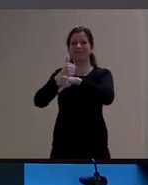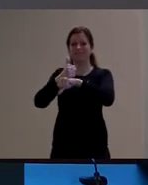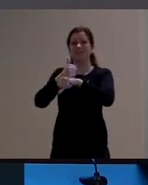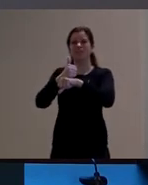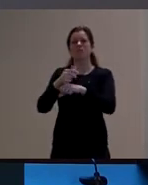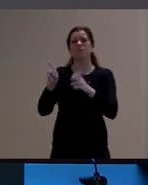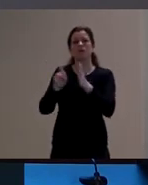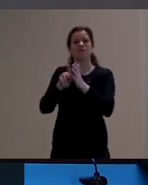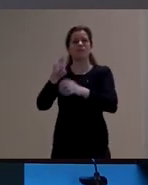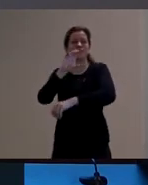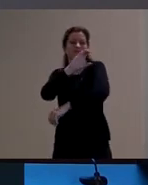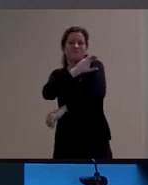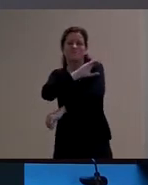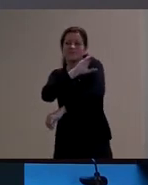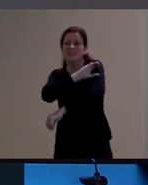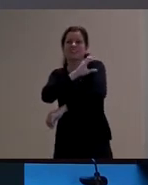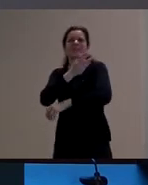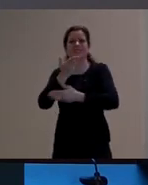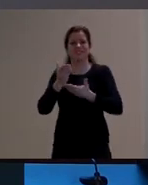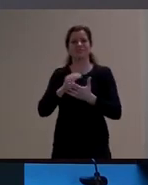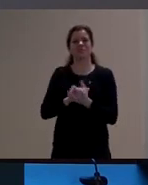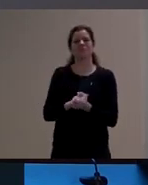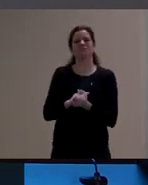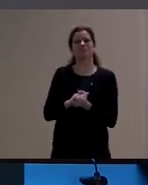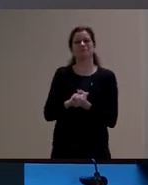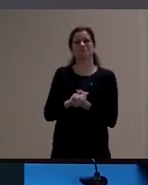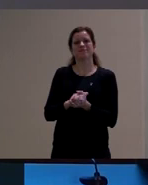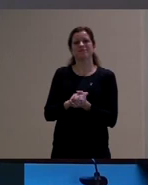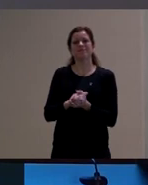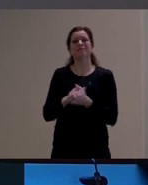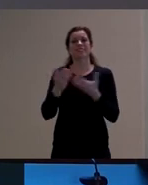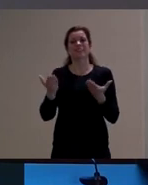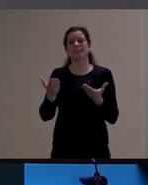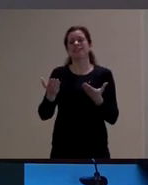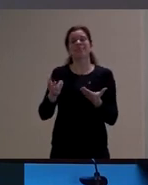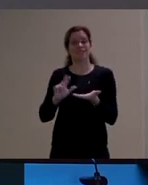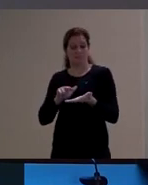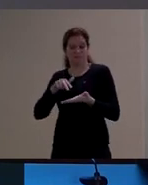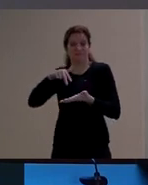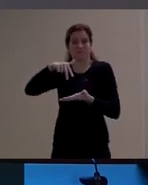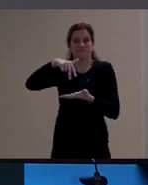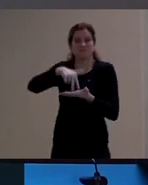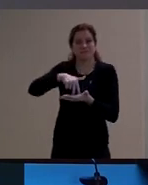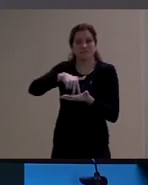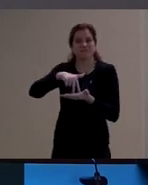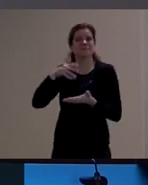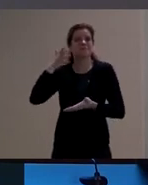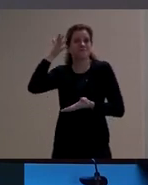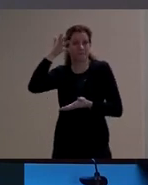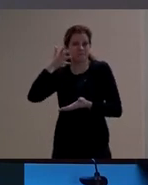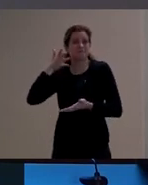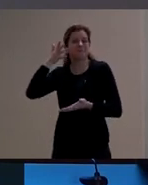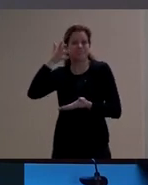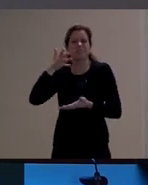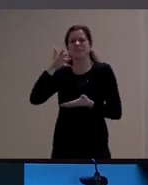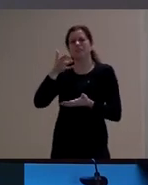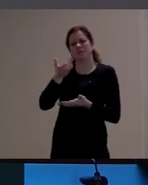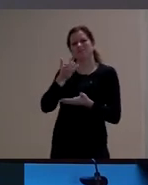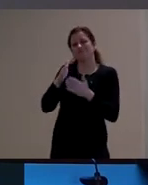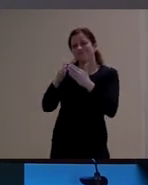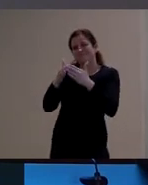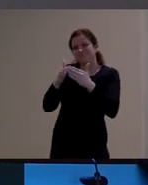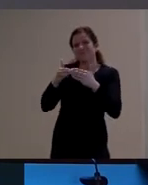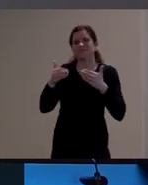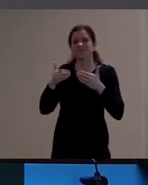infantil. Dizendo que também esse é o meu lugar de fala. Eu vou pedir licença para